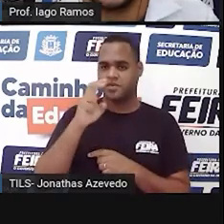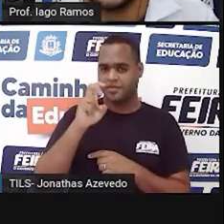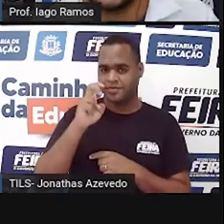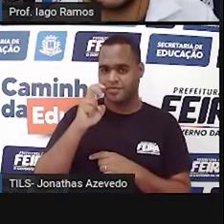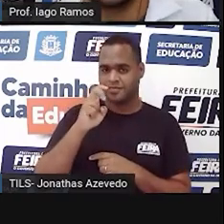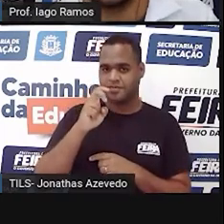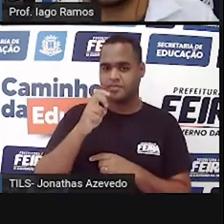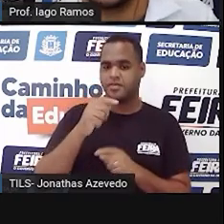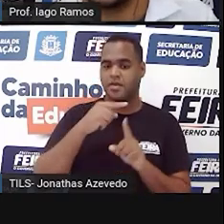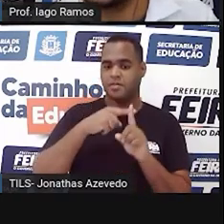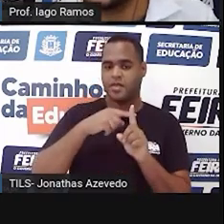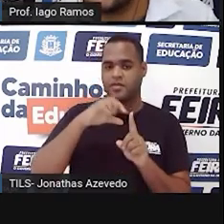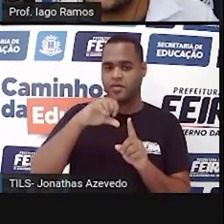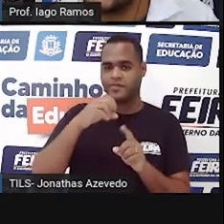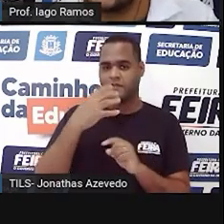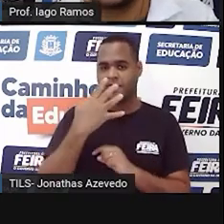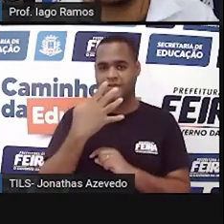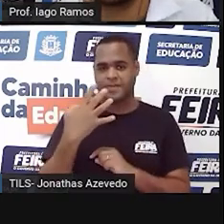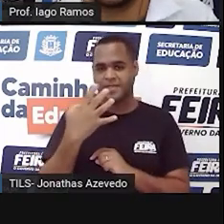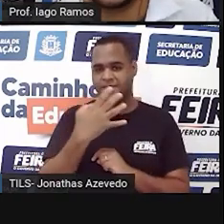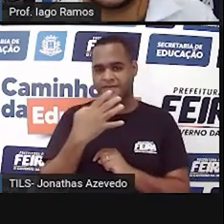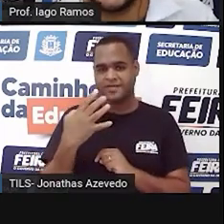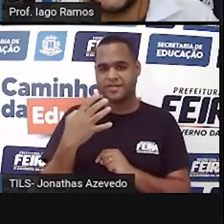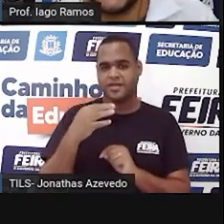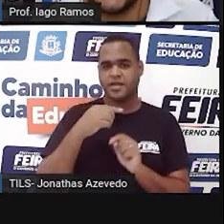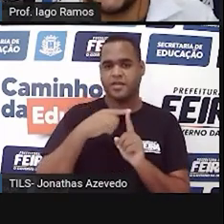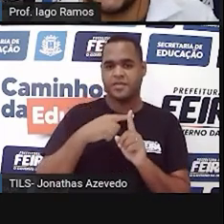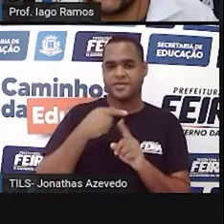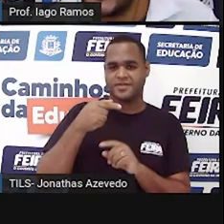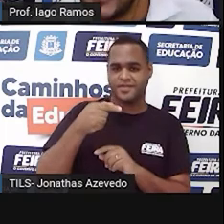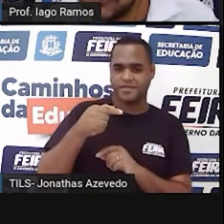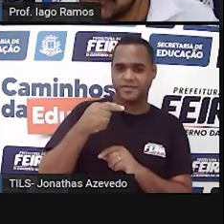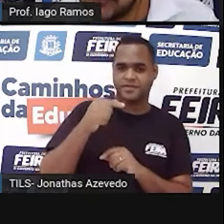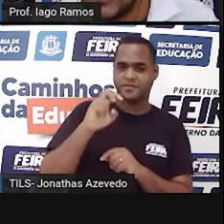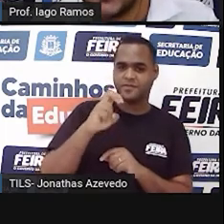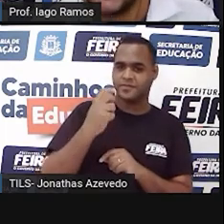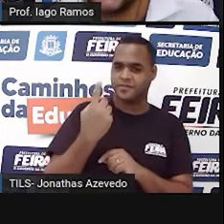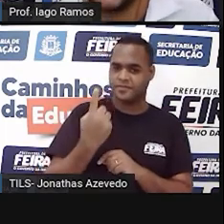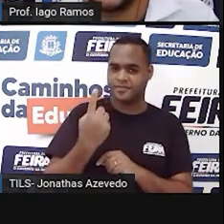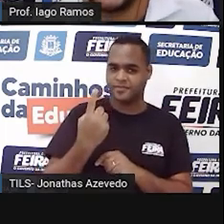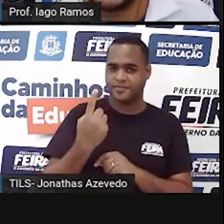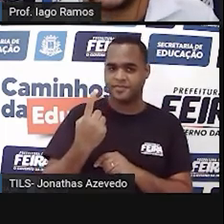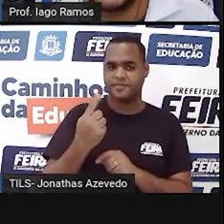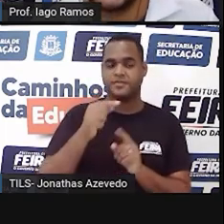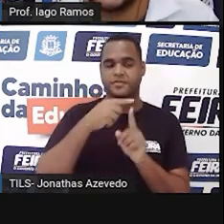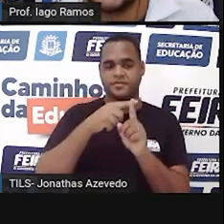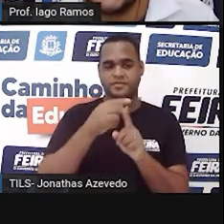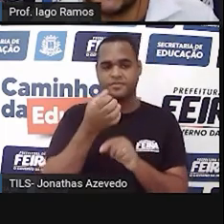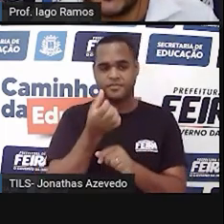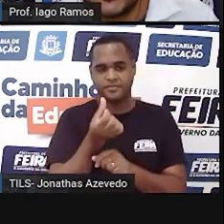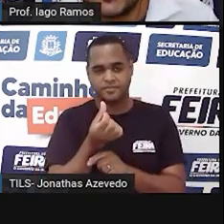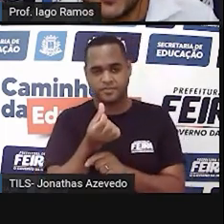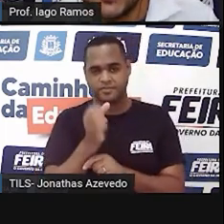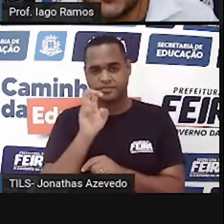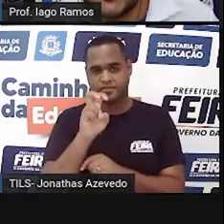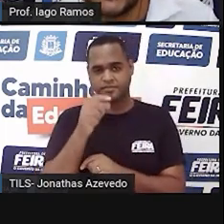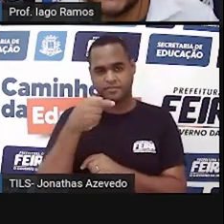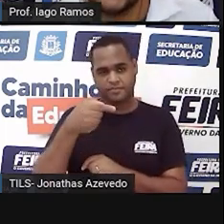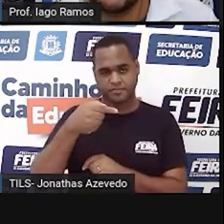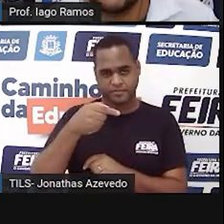35 9, 44. Mais 7, 51. Mais 6, 57.